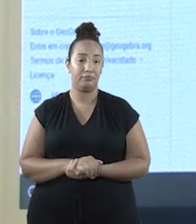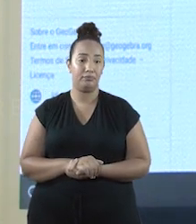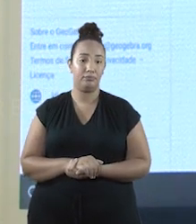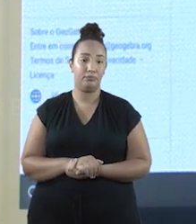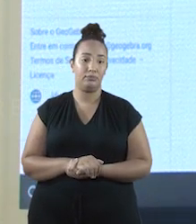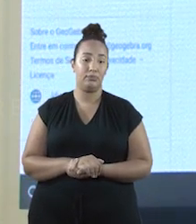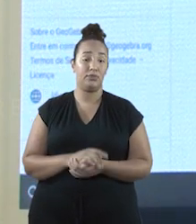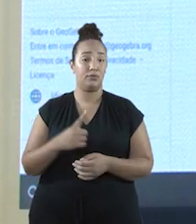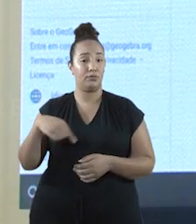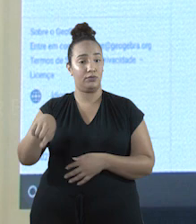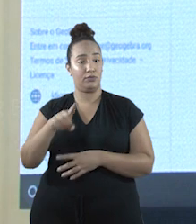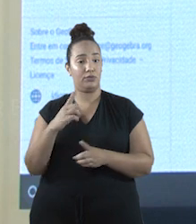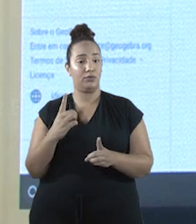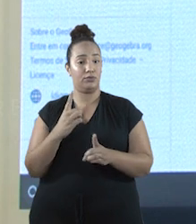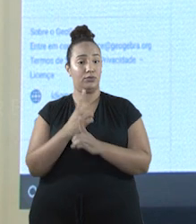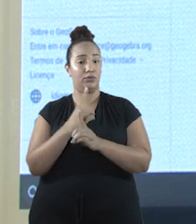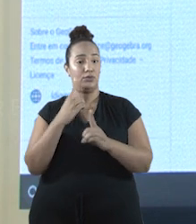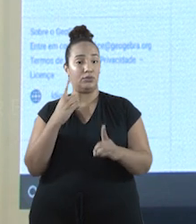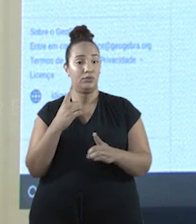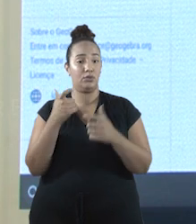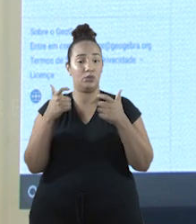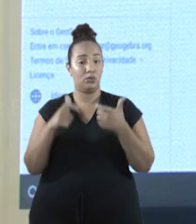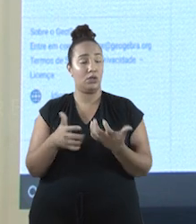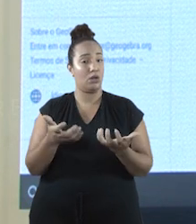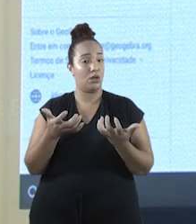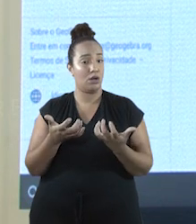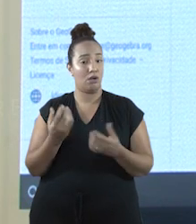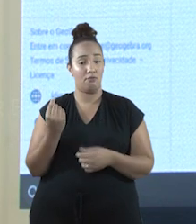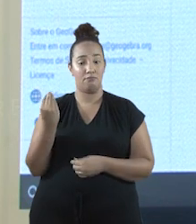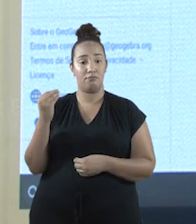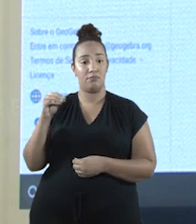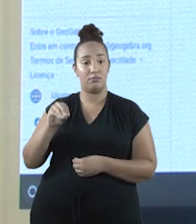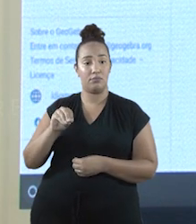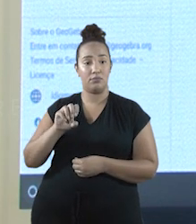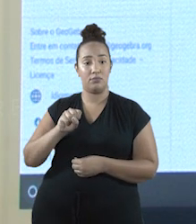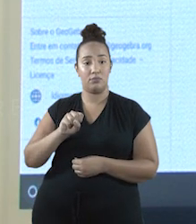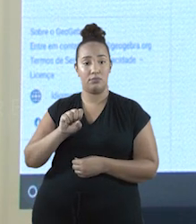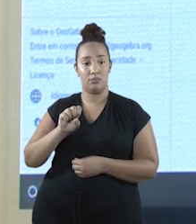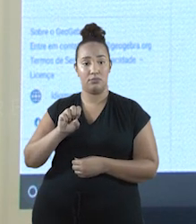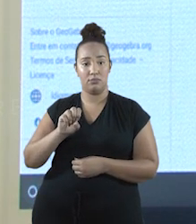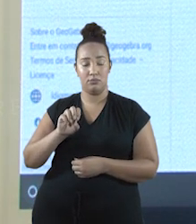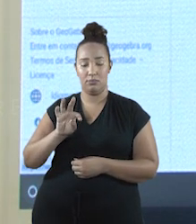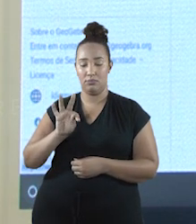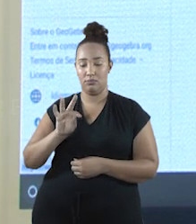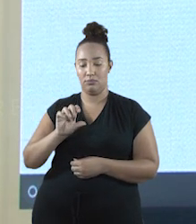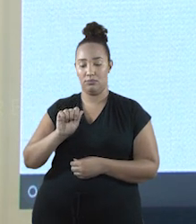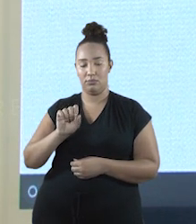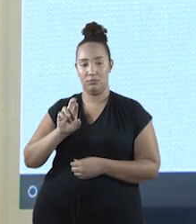a seção que queremos, vamos clicar em Start Calculator.